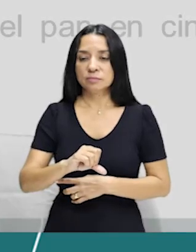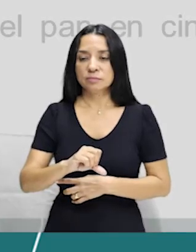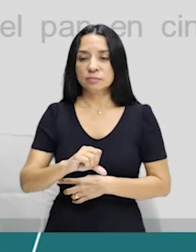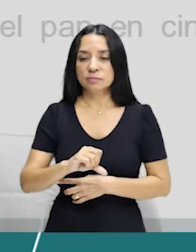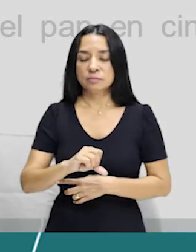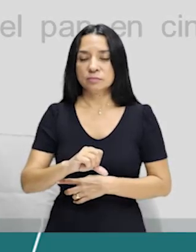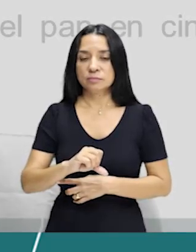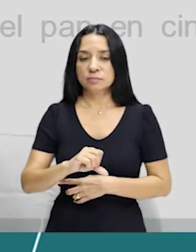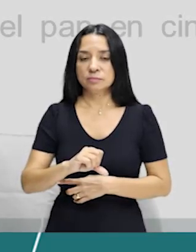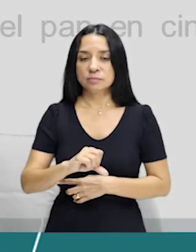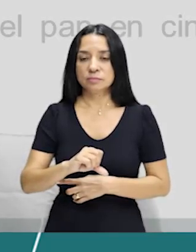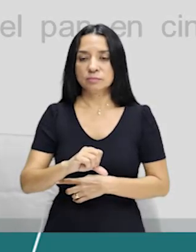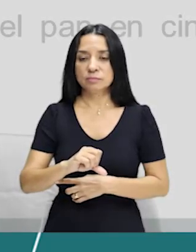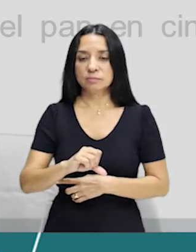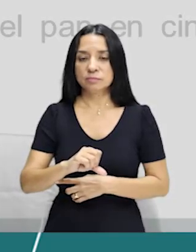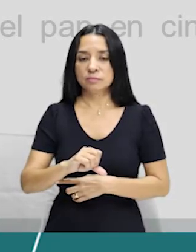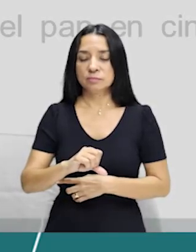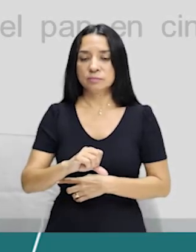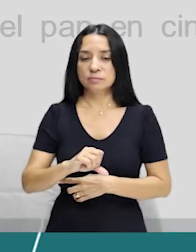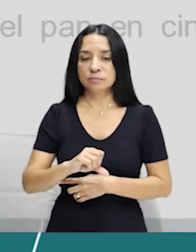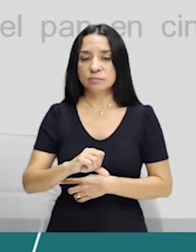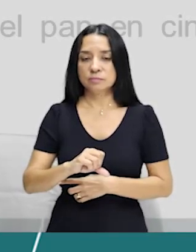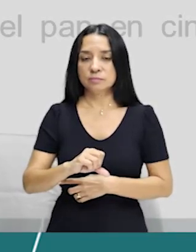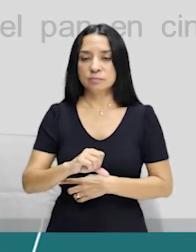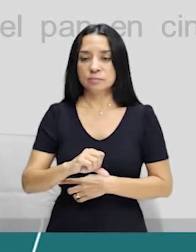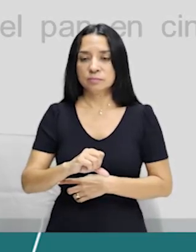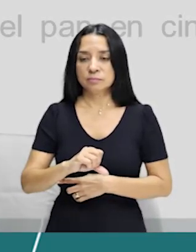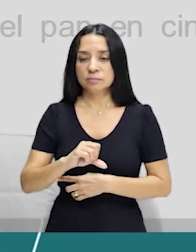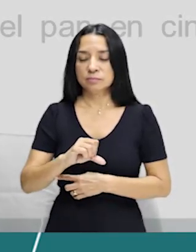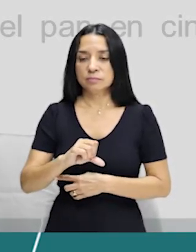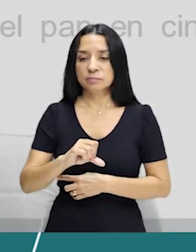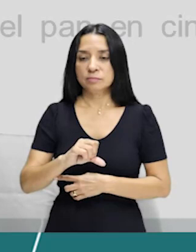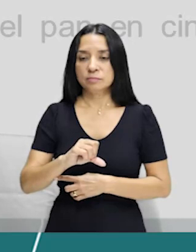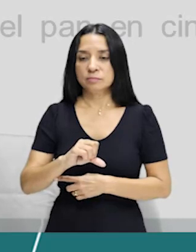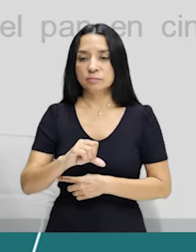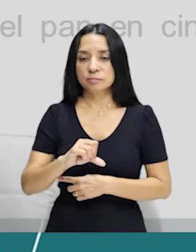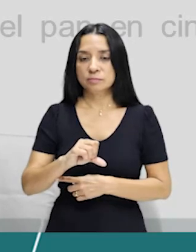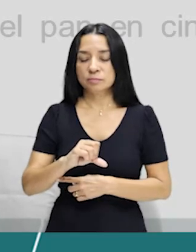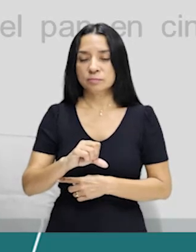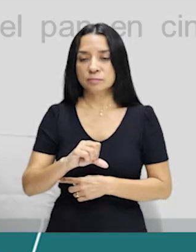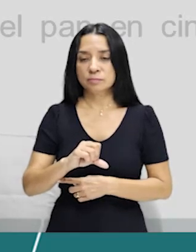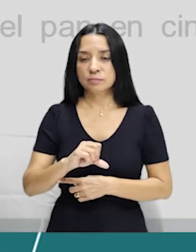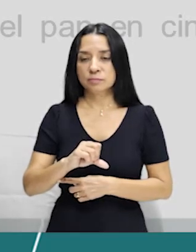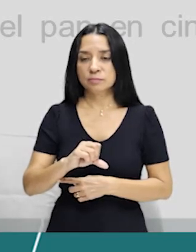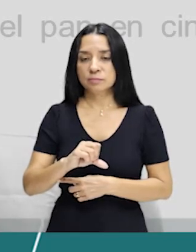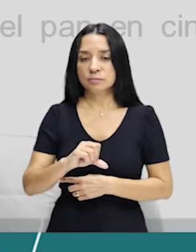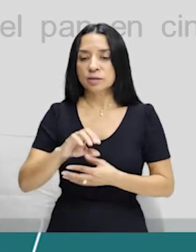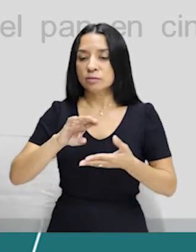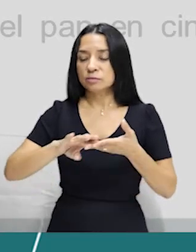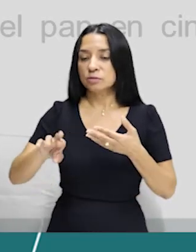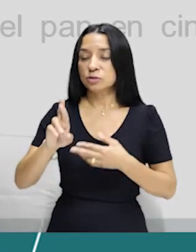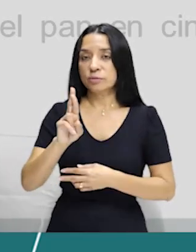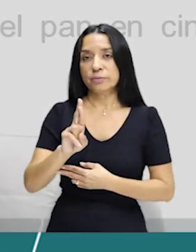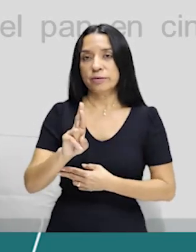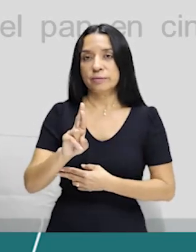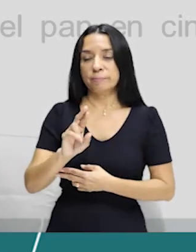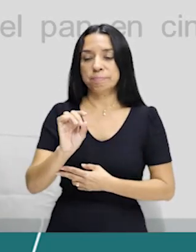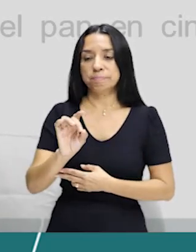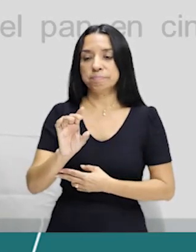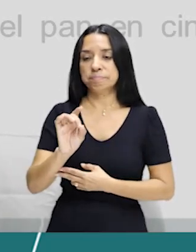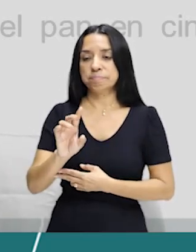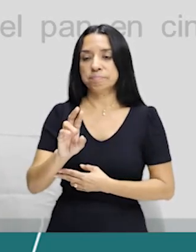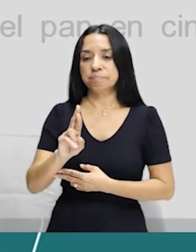cinco. Tá? Então, yo parti. É só tirar o R. De viaje